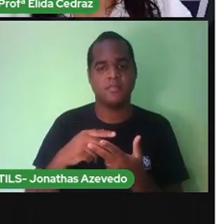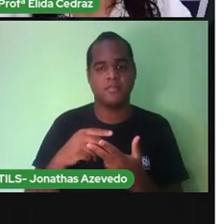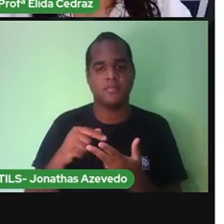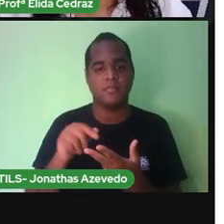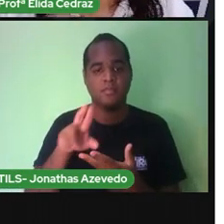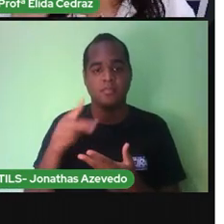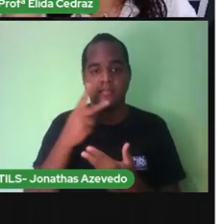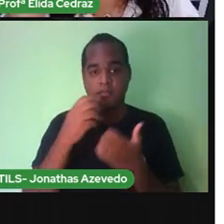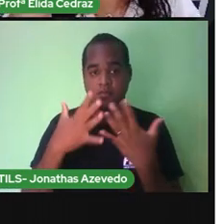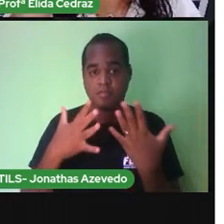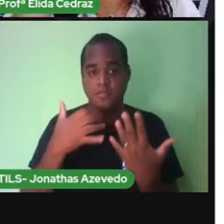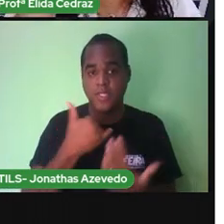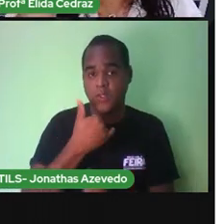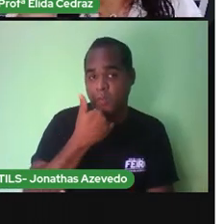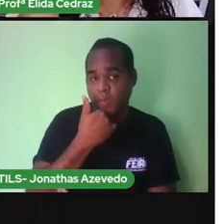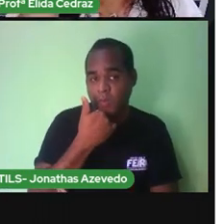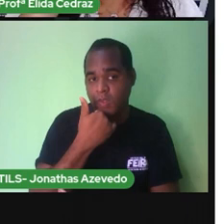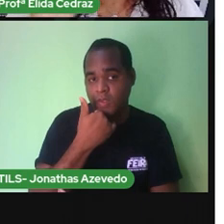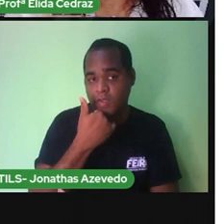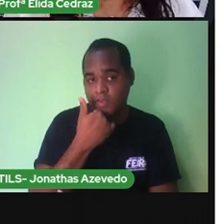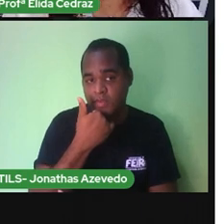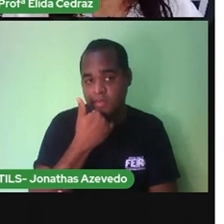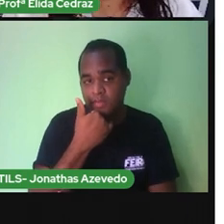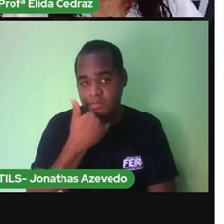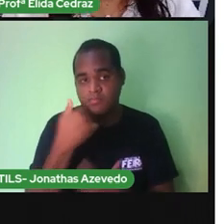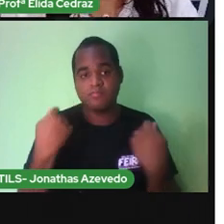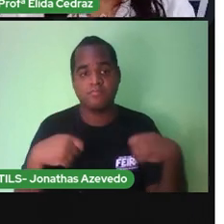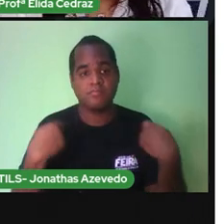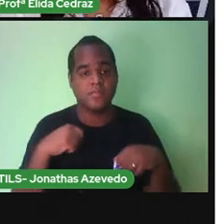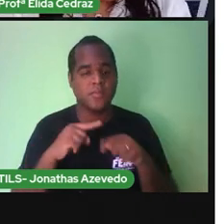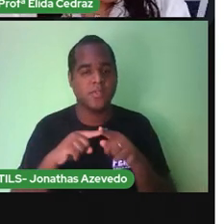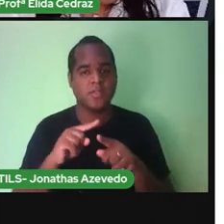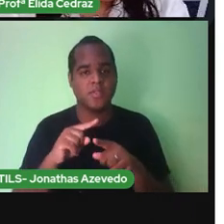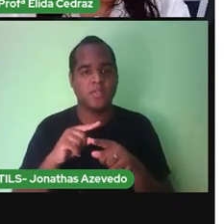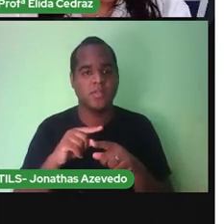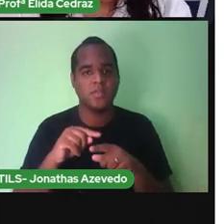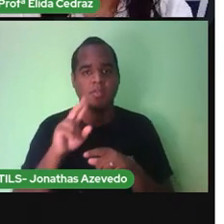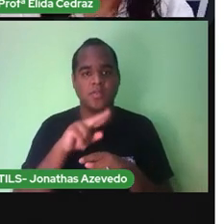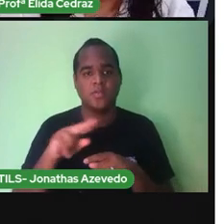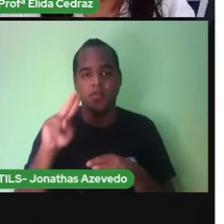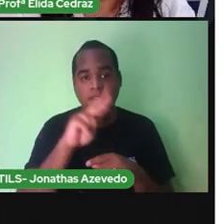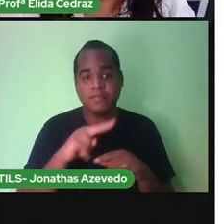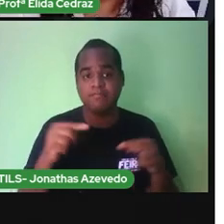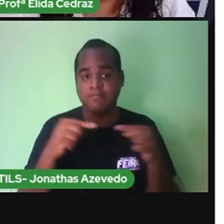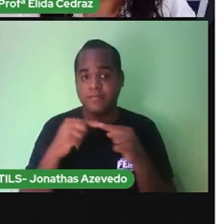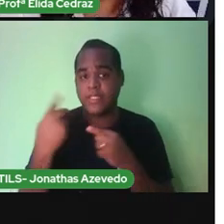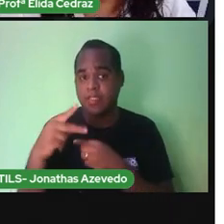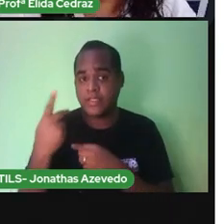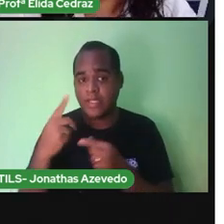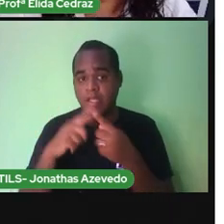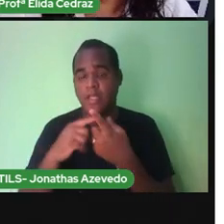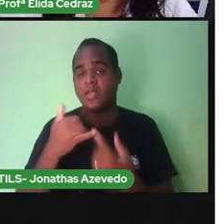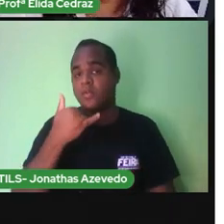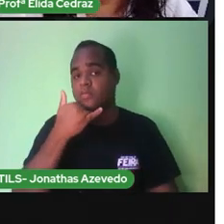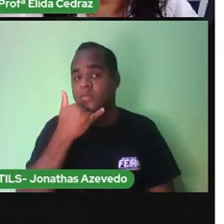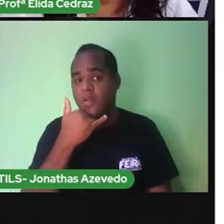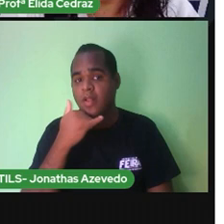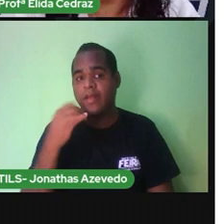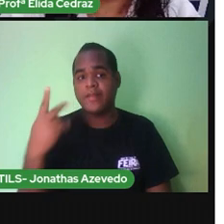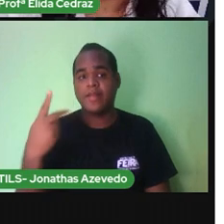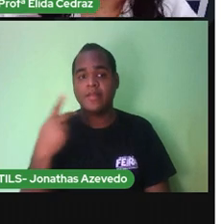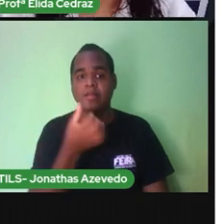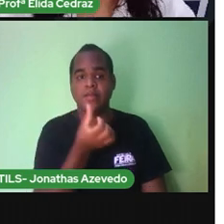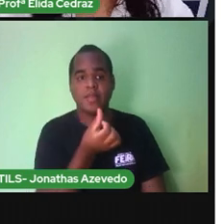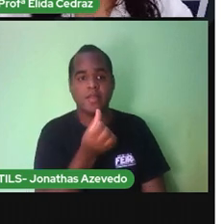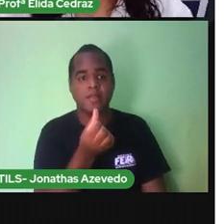medir o celular Usando A polegada O celular Deu seis polegadas